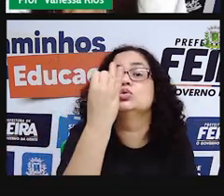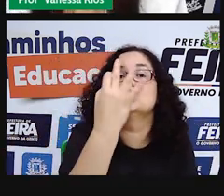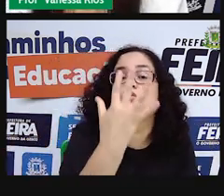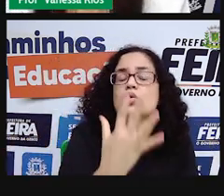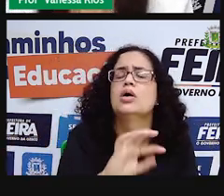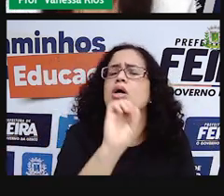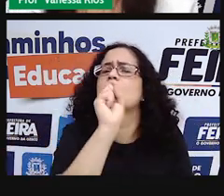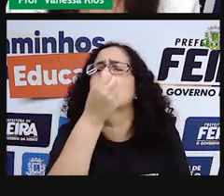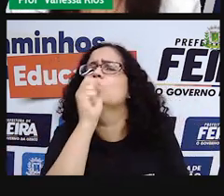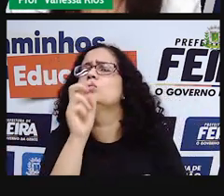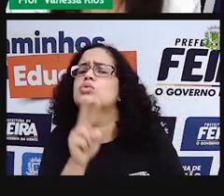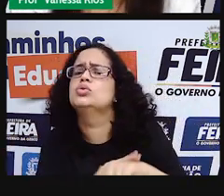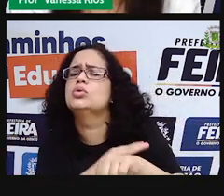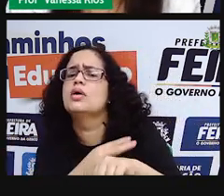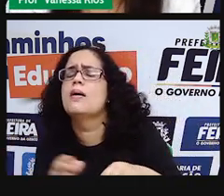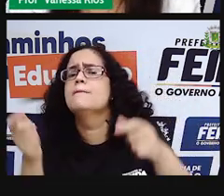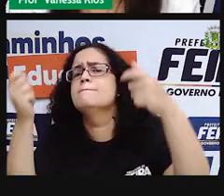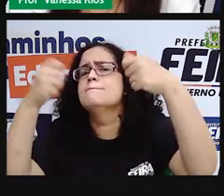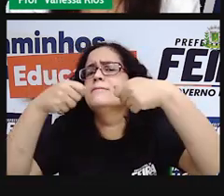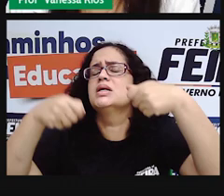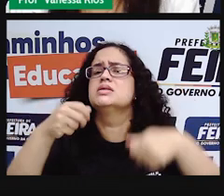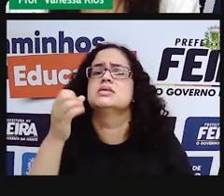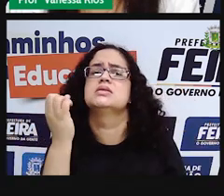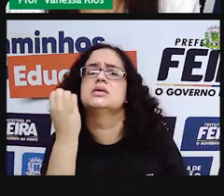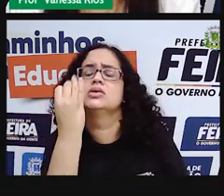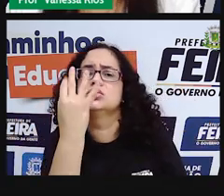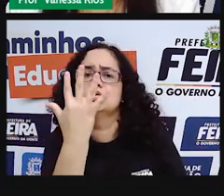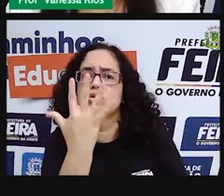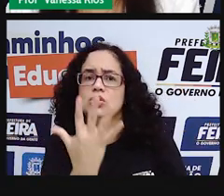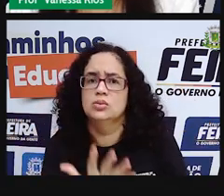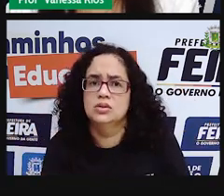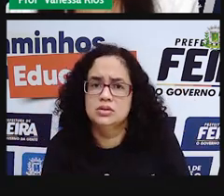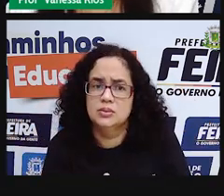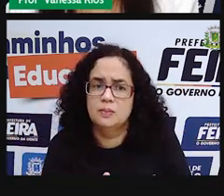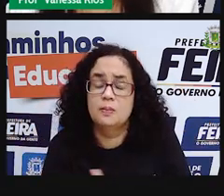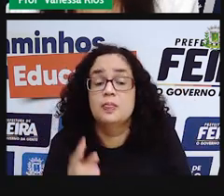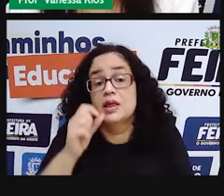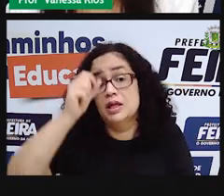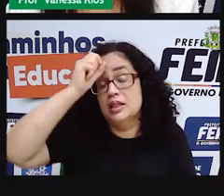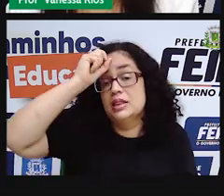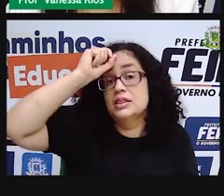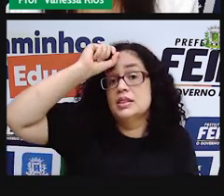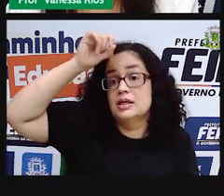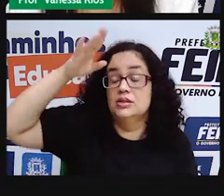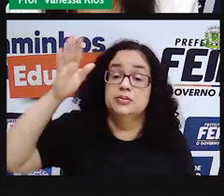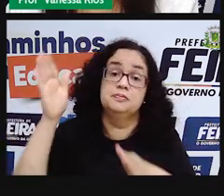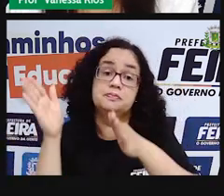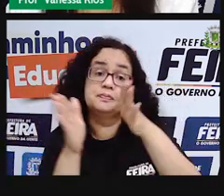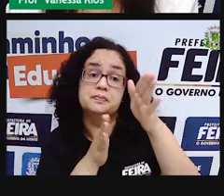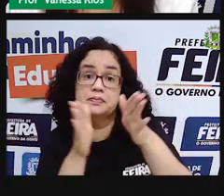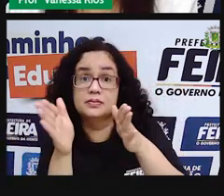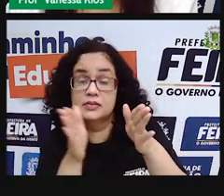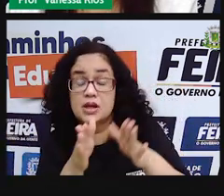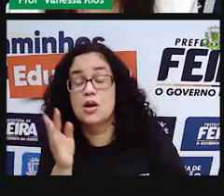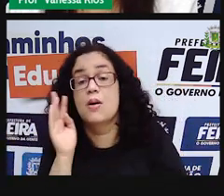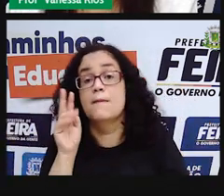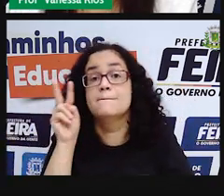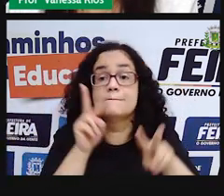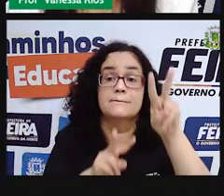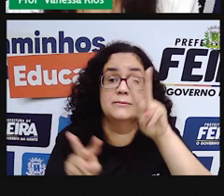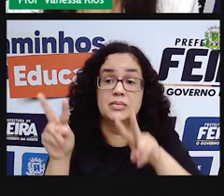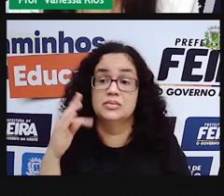chocolates eu preciso de quanto? Aí a gente vai usar a ideia da proporção. E observar em nosso